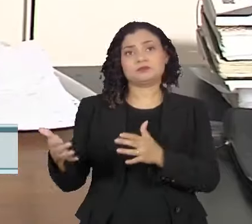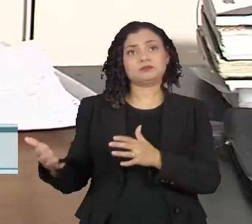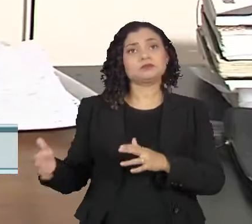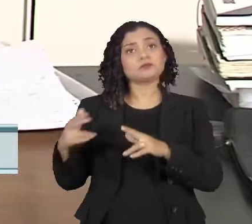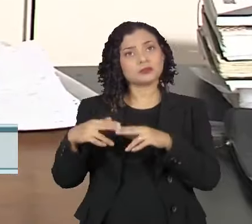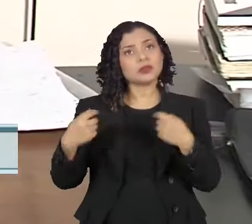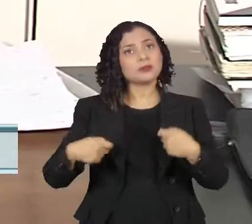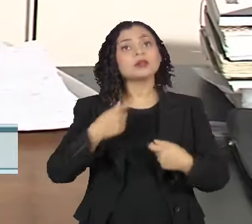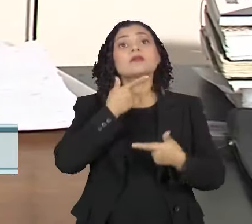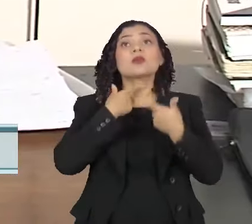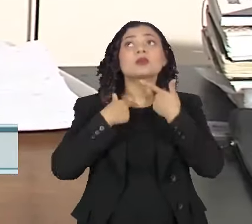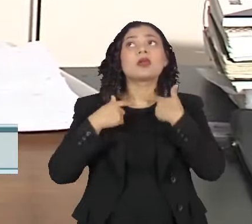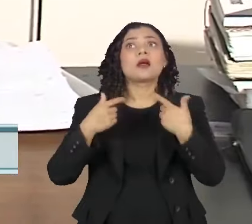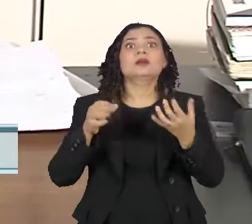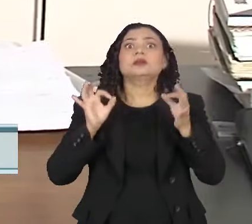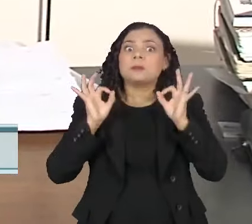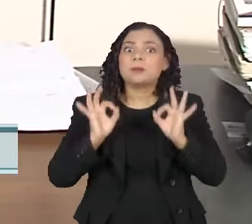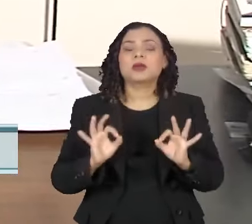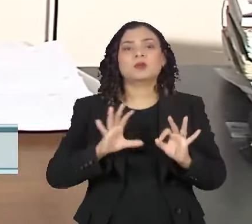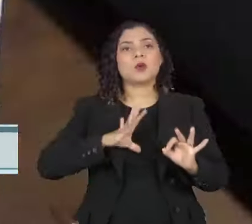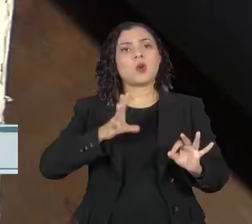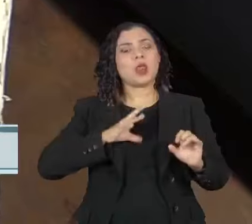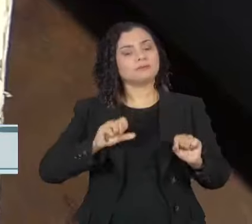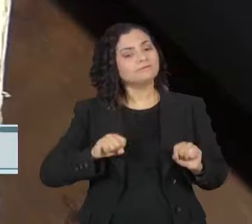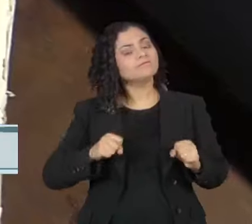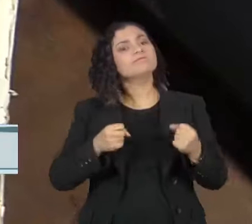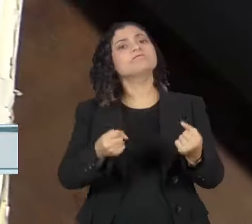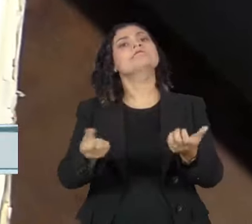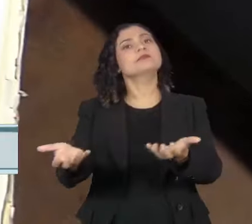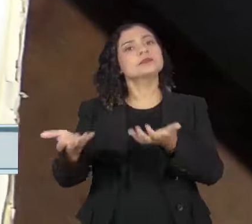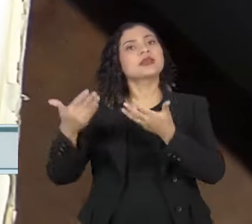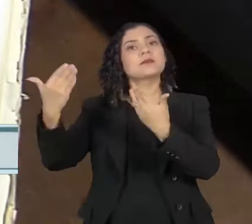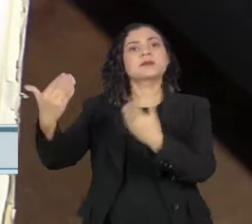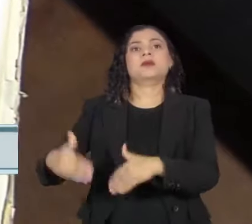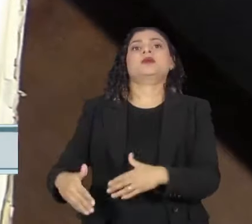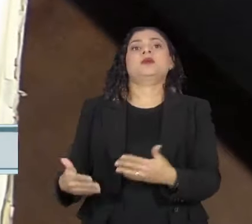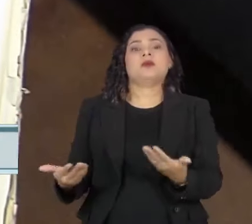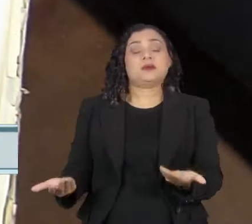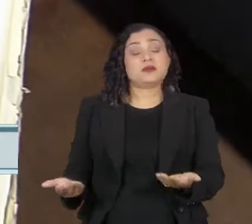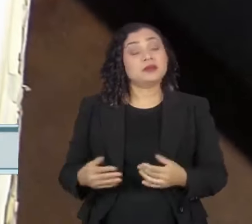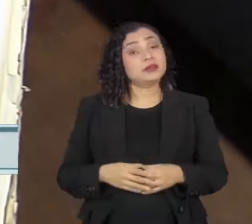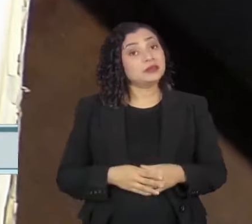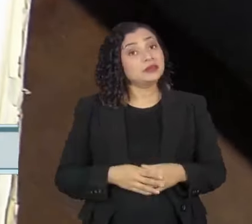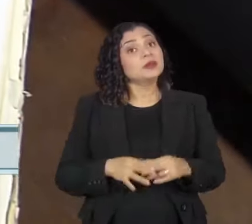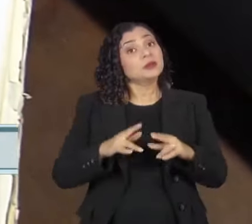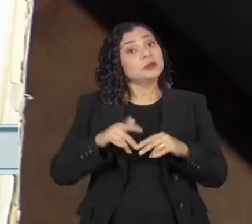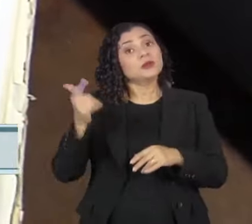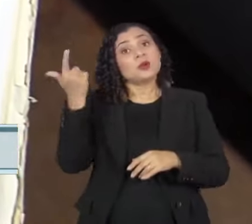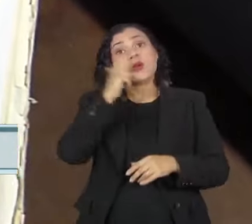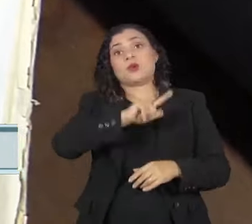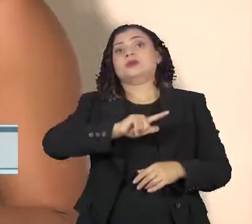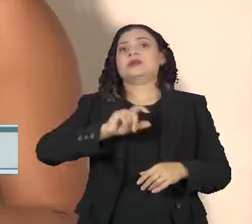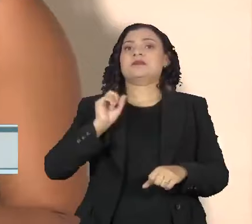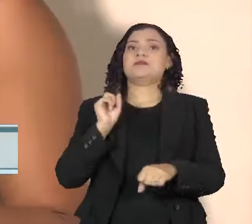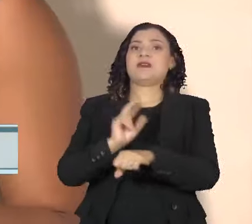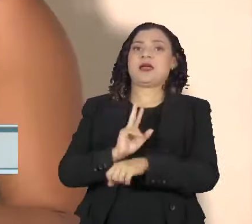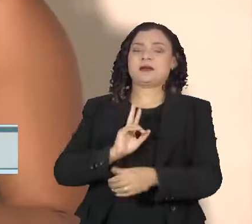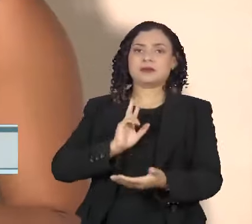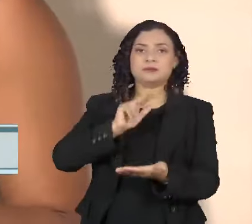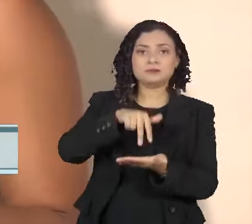vocação, vontade ali mesmo, uma coragem de ir lá fazer o seu e ter por mérito conquistar o seu lugar.